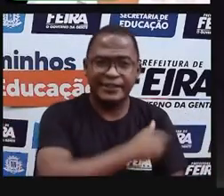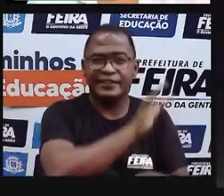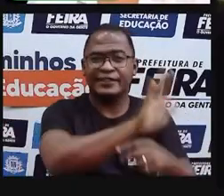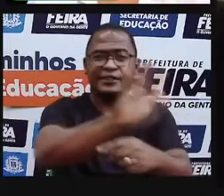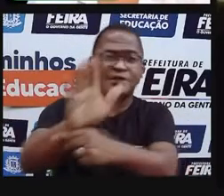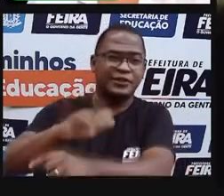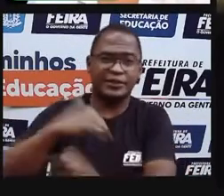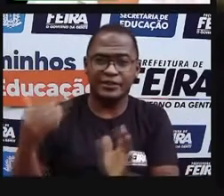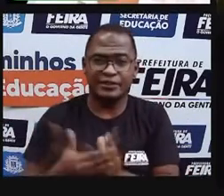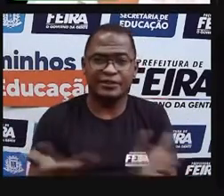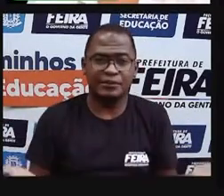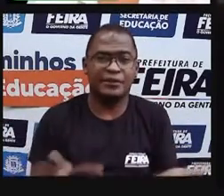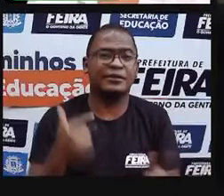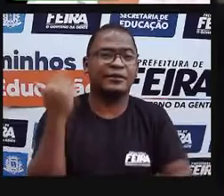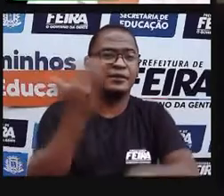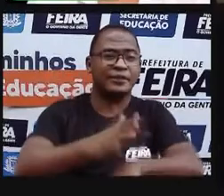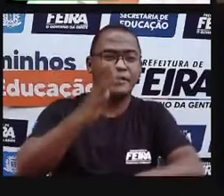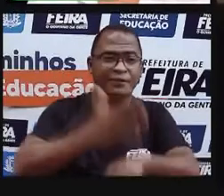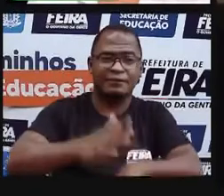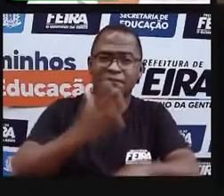coloque em prática essa capacidade.